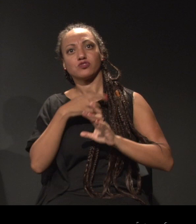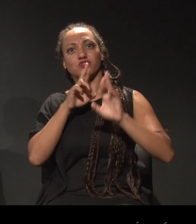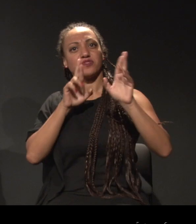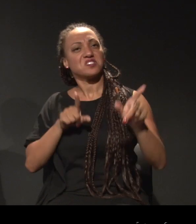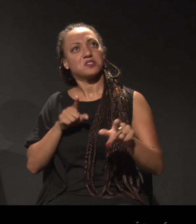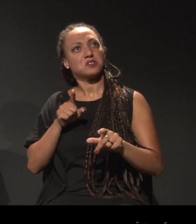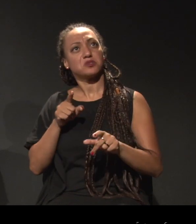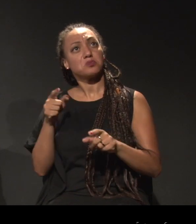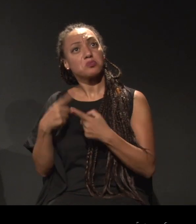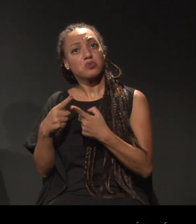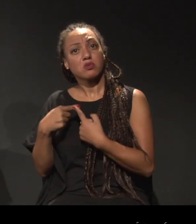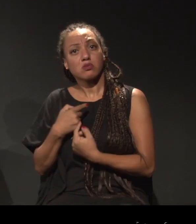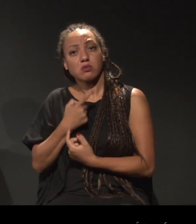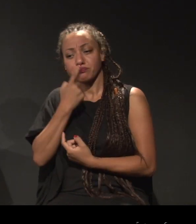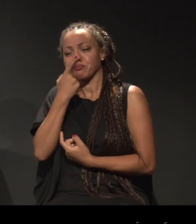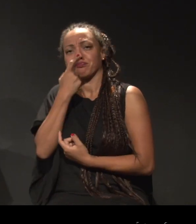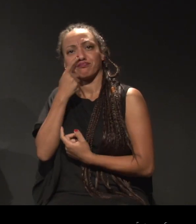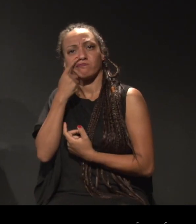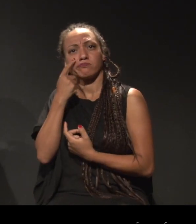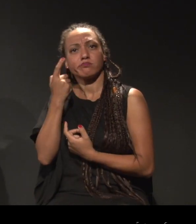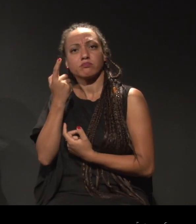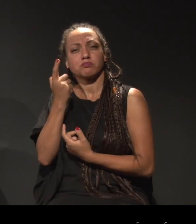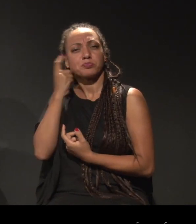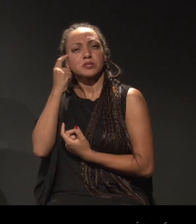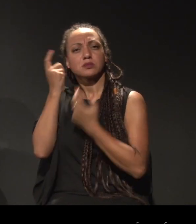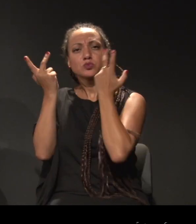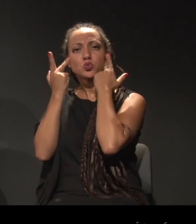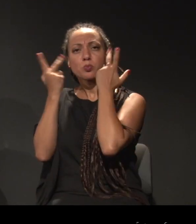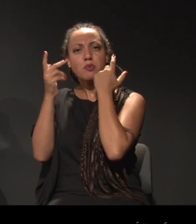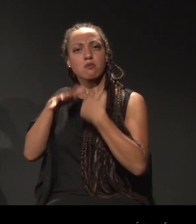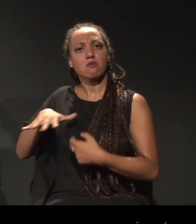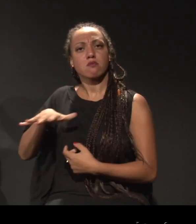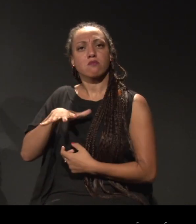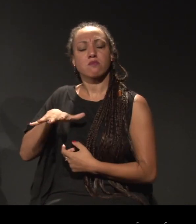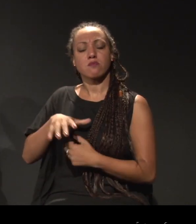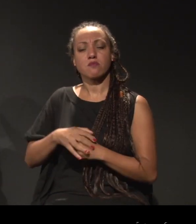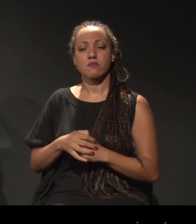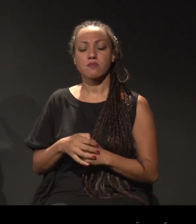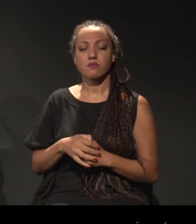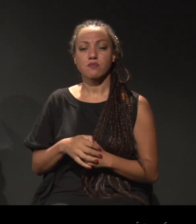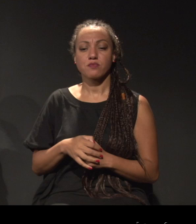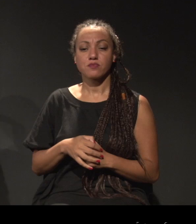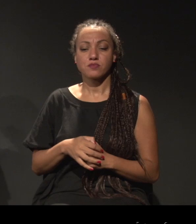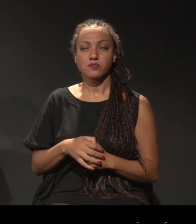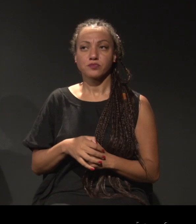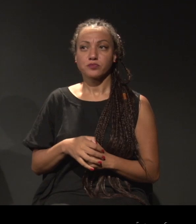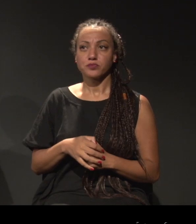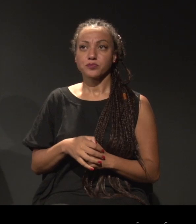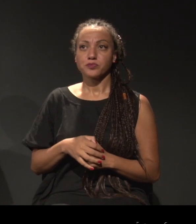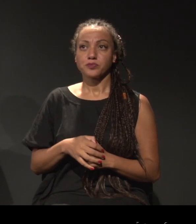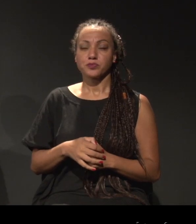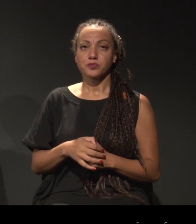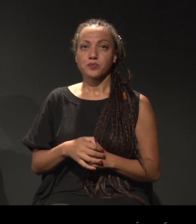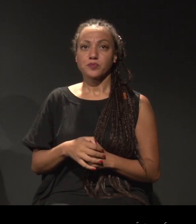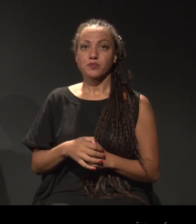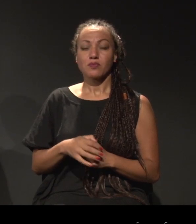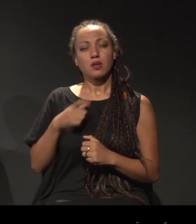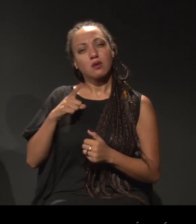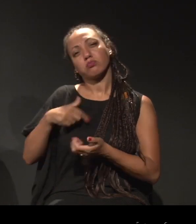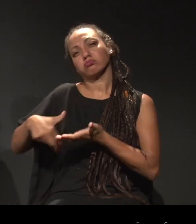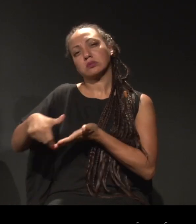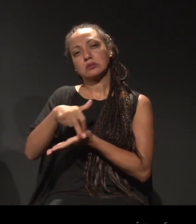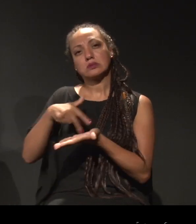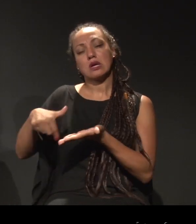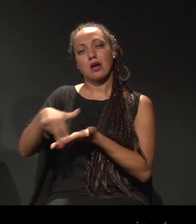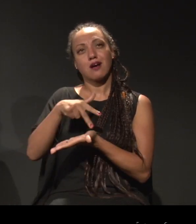de tão comum, de tão próximo. E quando eu vou para... por dançar,